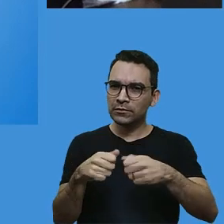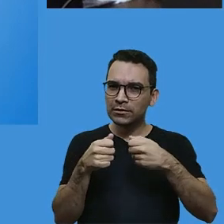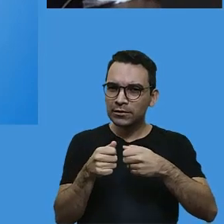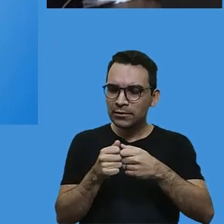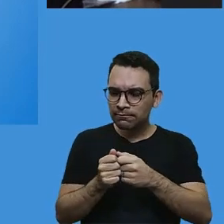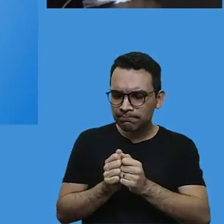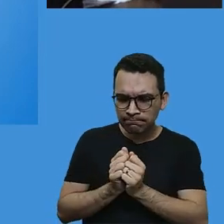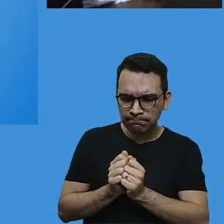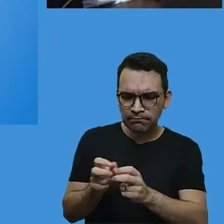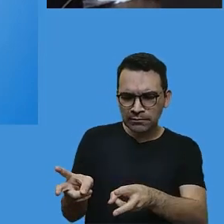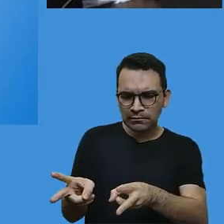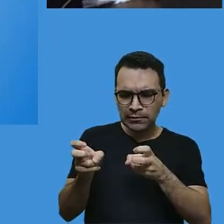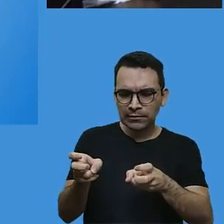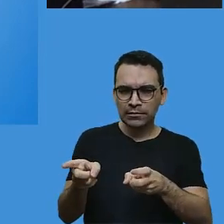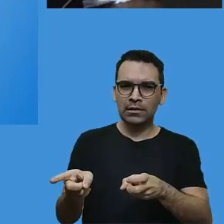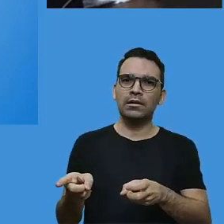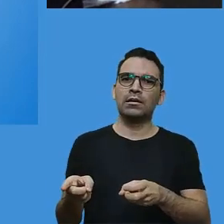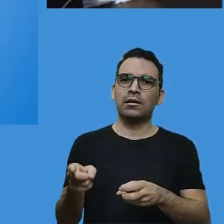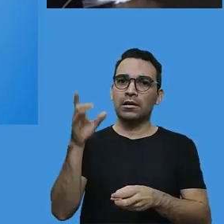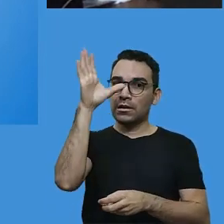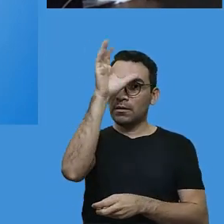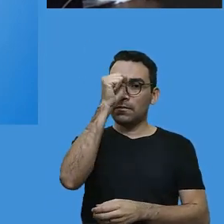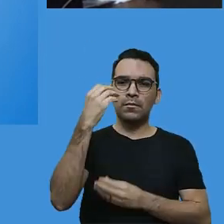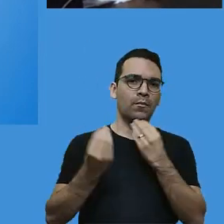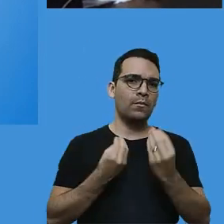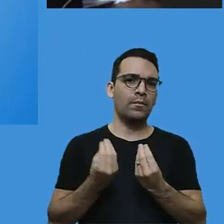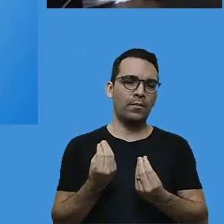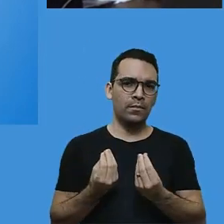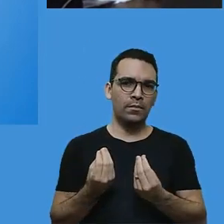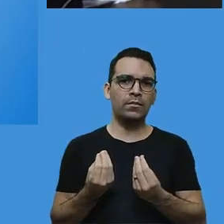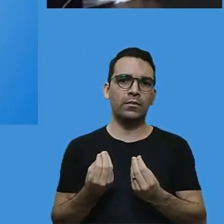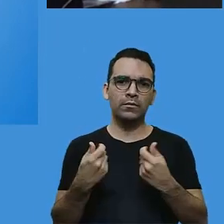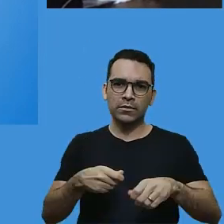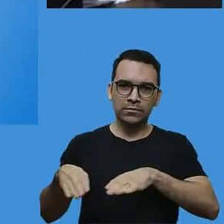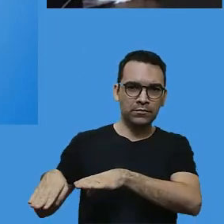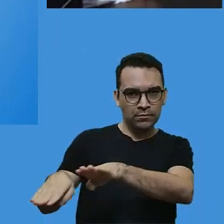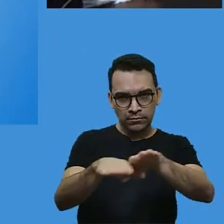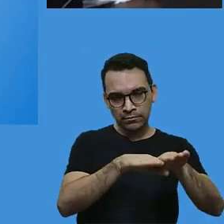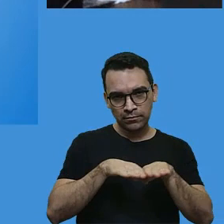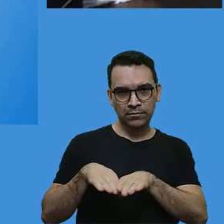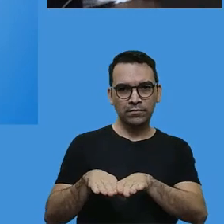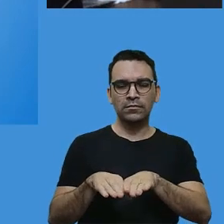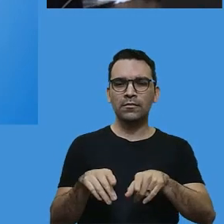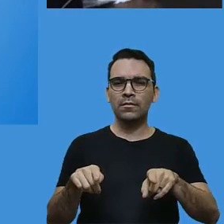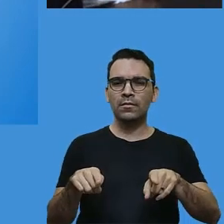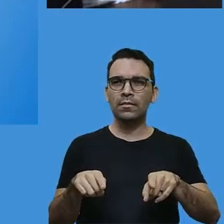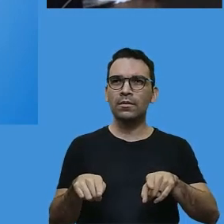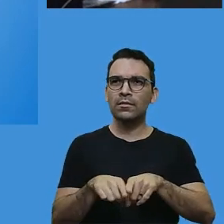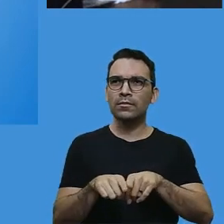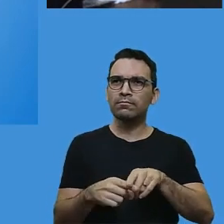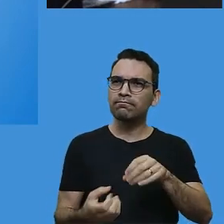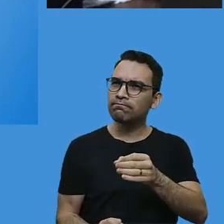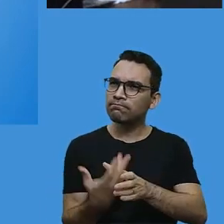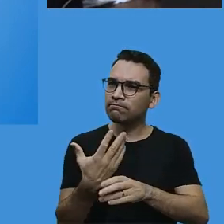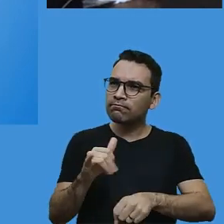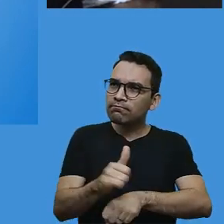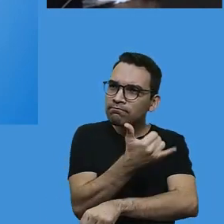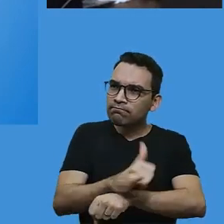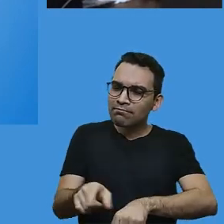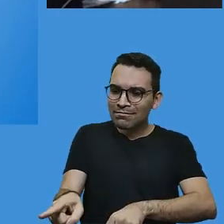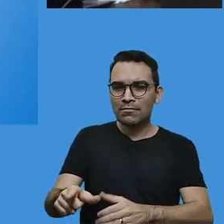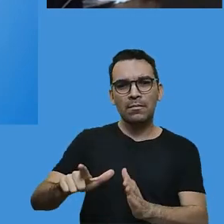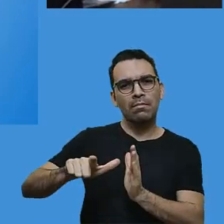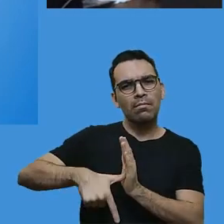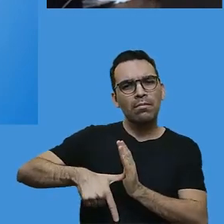essa aprendizagem. E aí, elaborarmos estratégias para a recuperação da defasagem